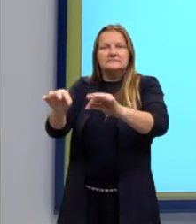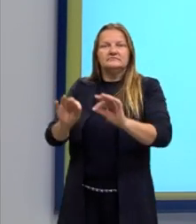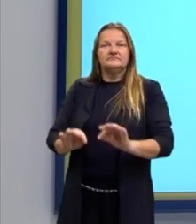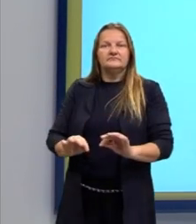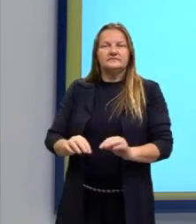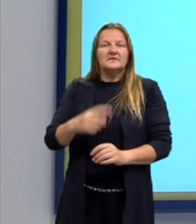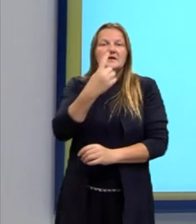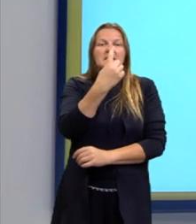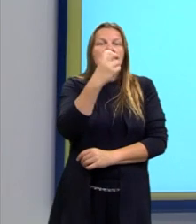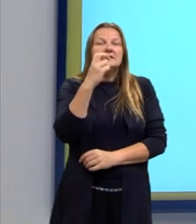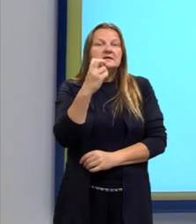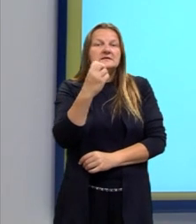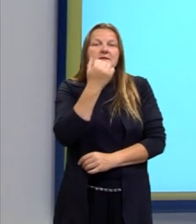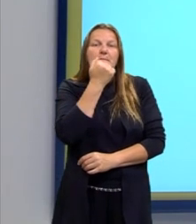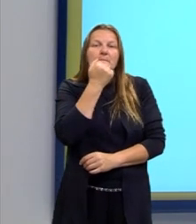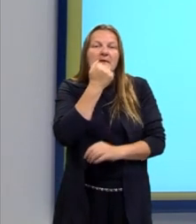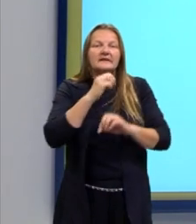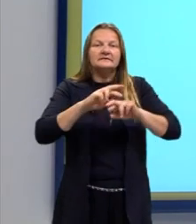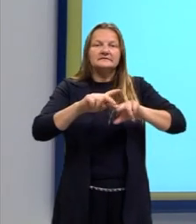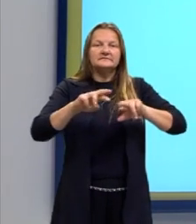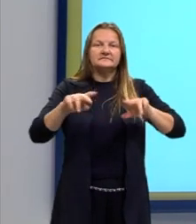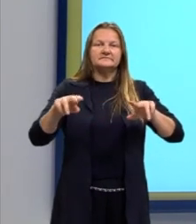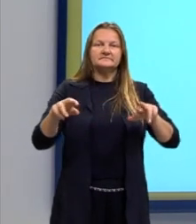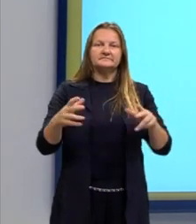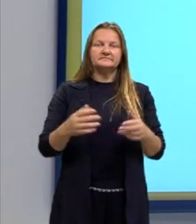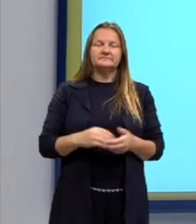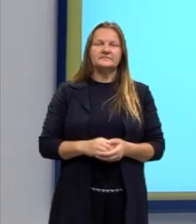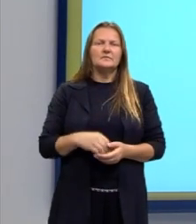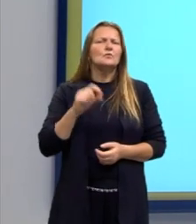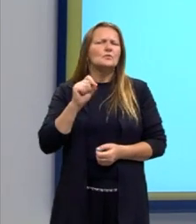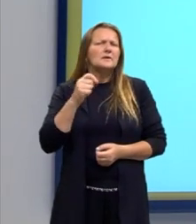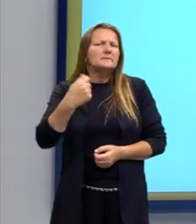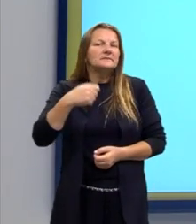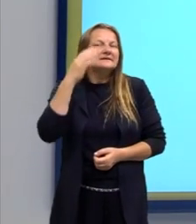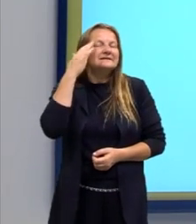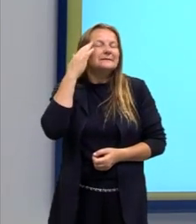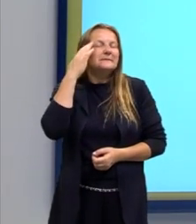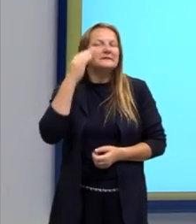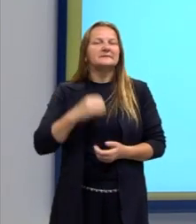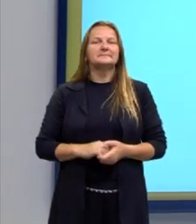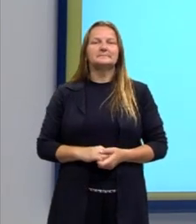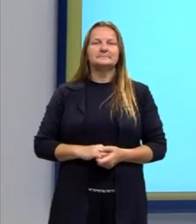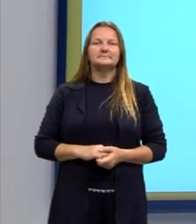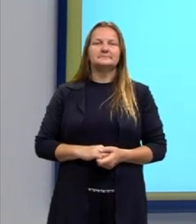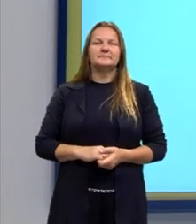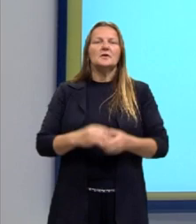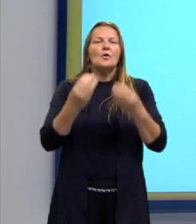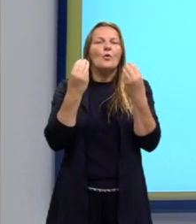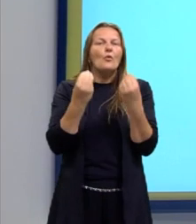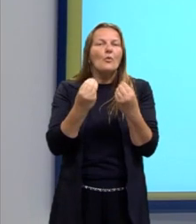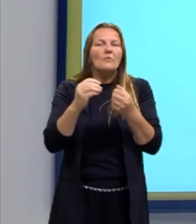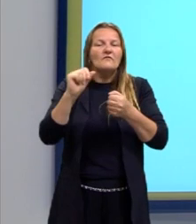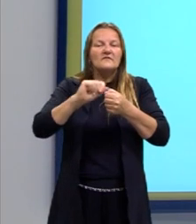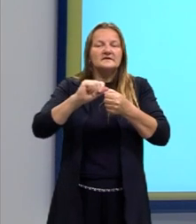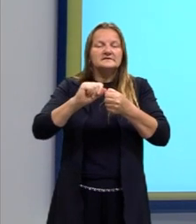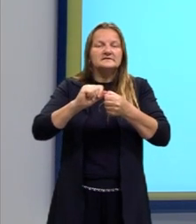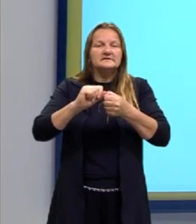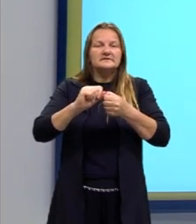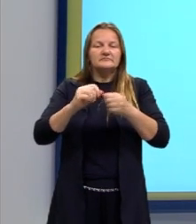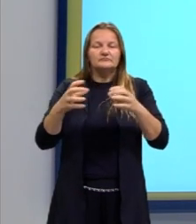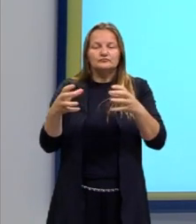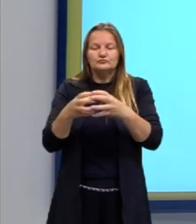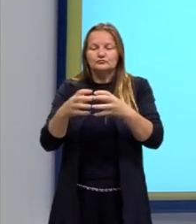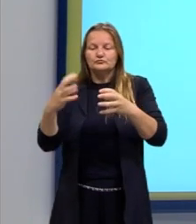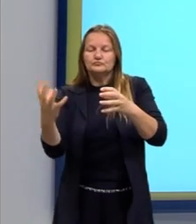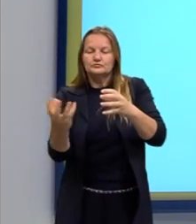e quinze pedras distintas. Então, gente precisa pensar, né? Como que ela vai fazer esses agrupamentos,